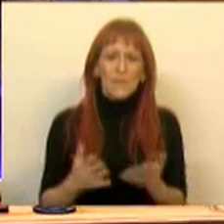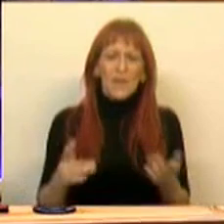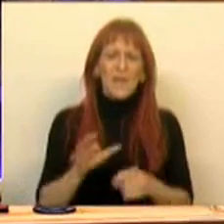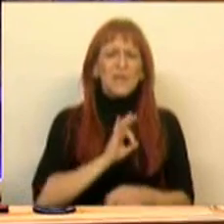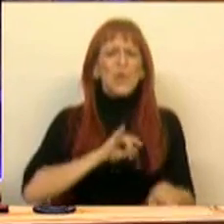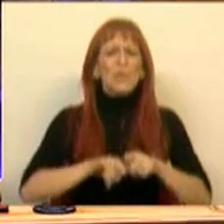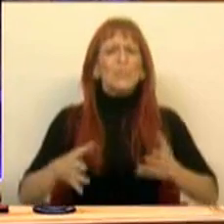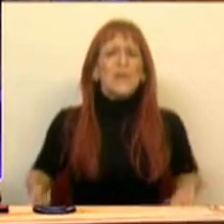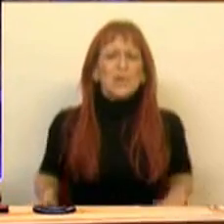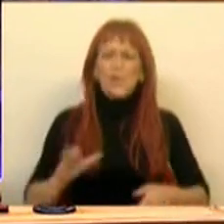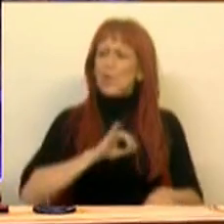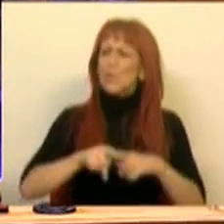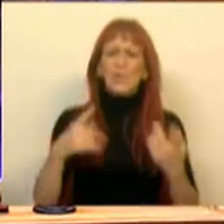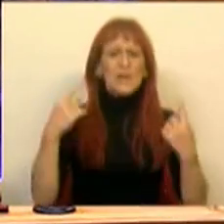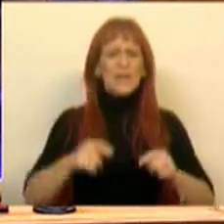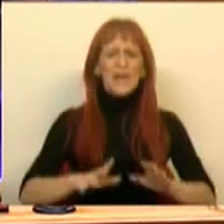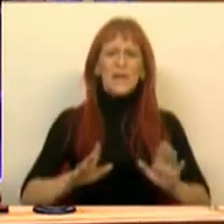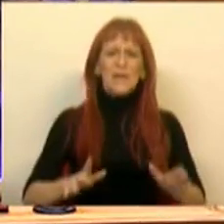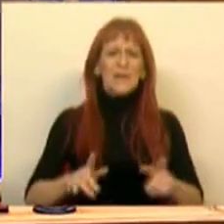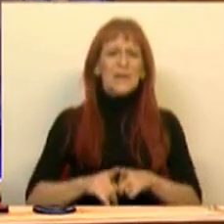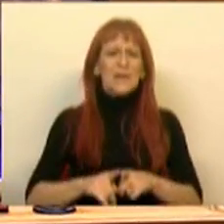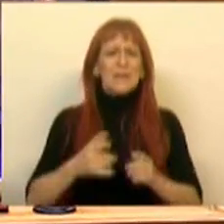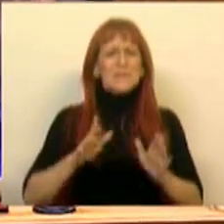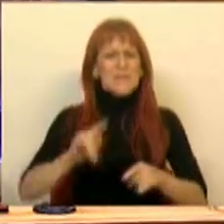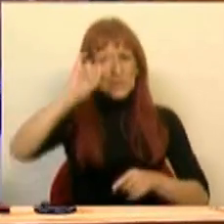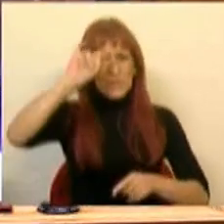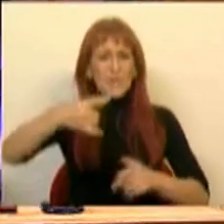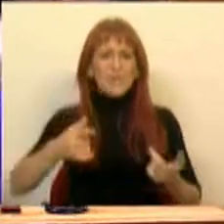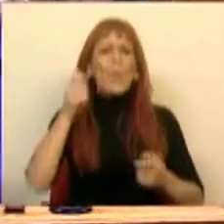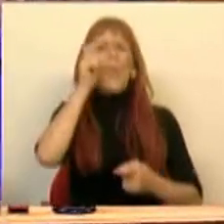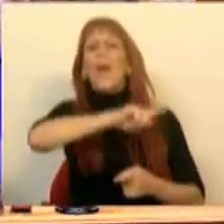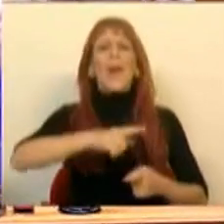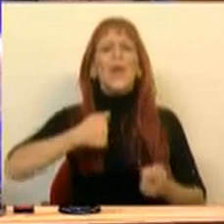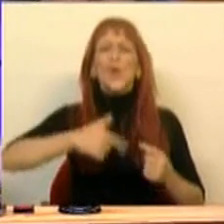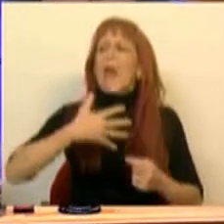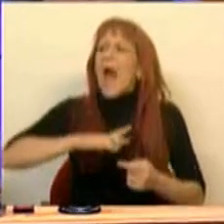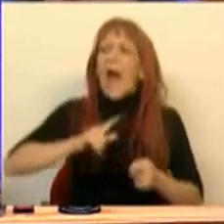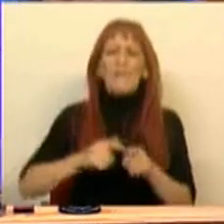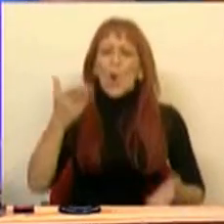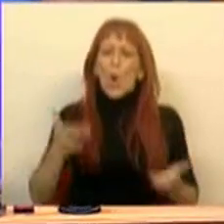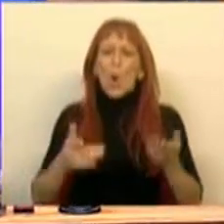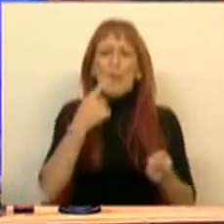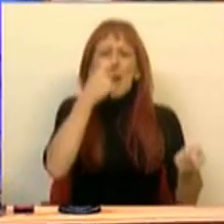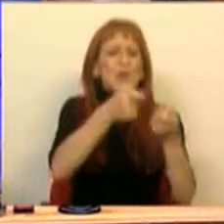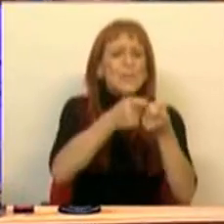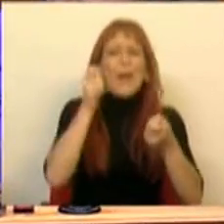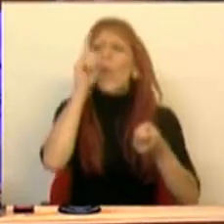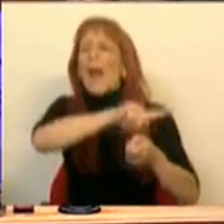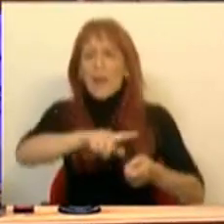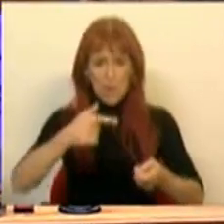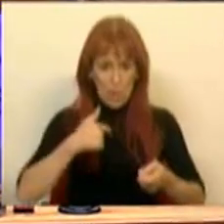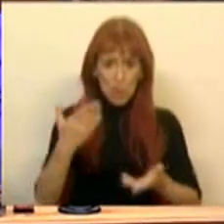E, Srs. Deputados, os Srs. Deputados têm que querer saber com quem é que nós nos queremos comparar e aproximar.